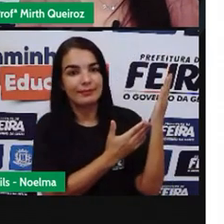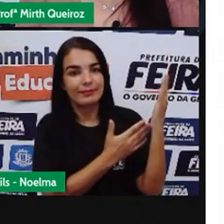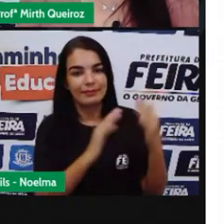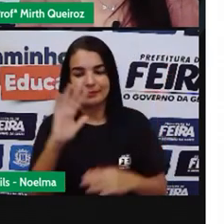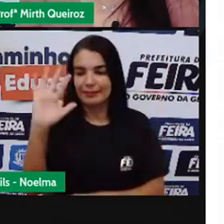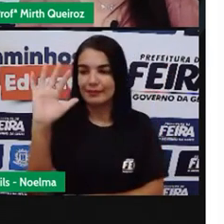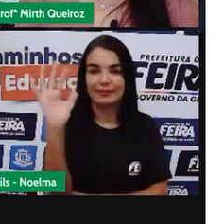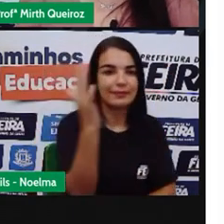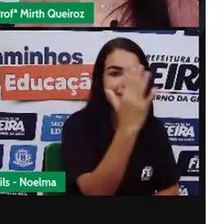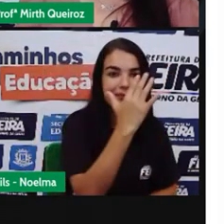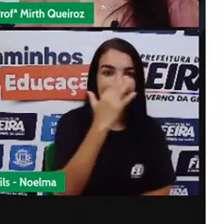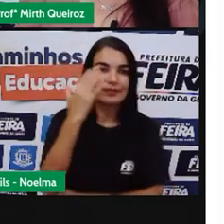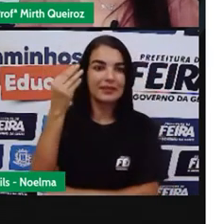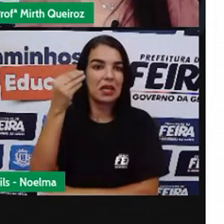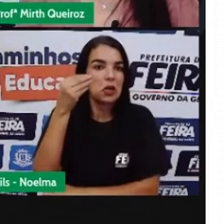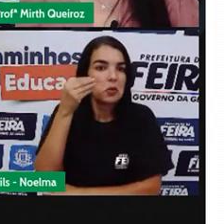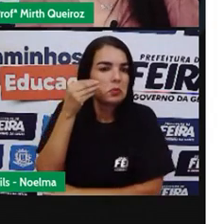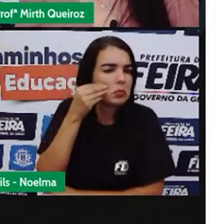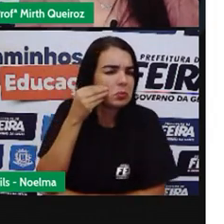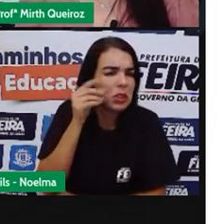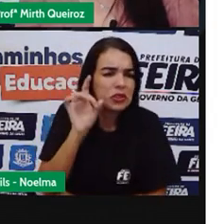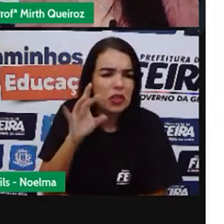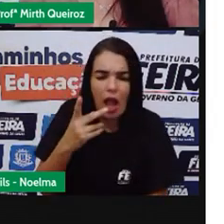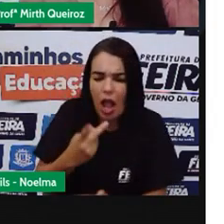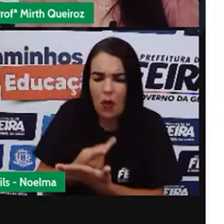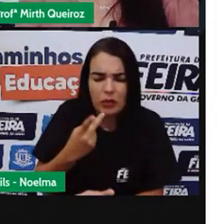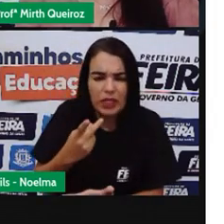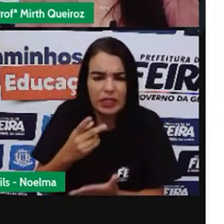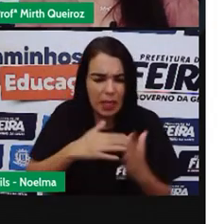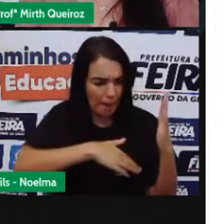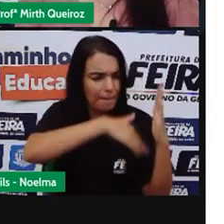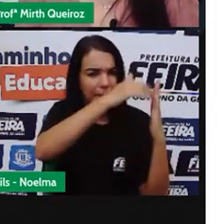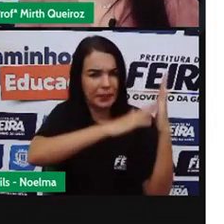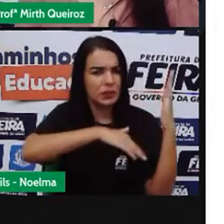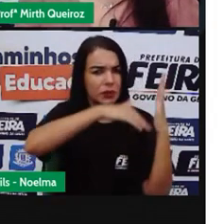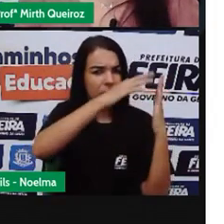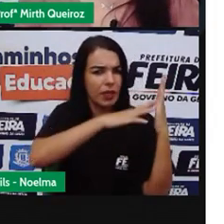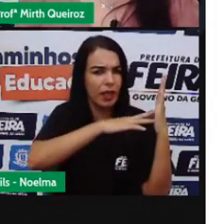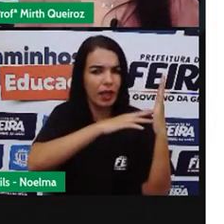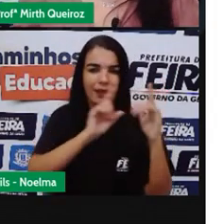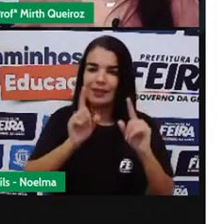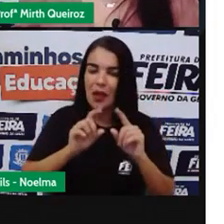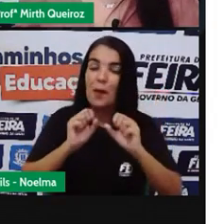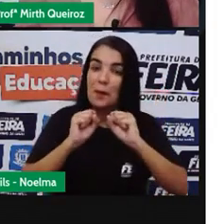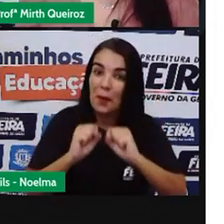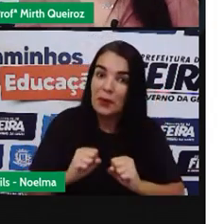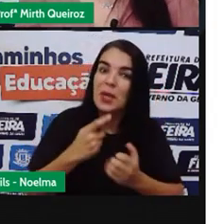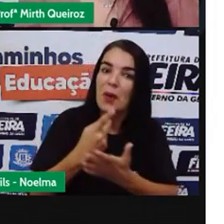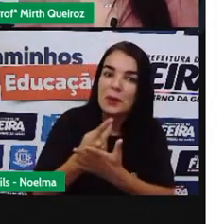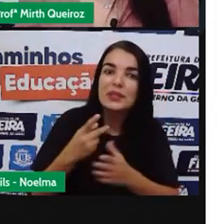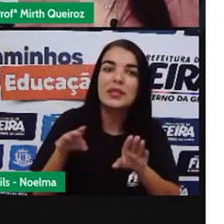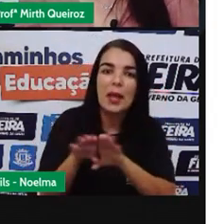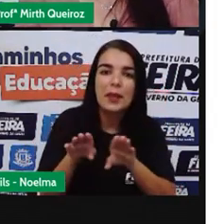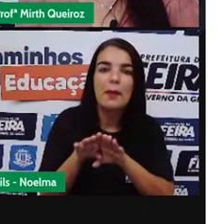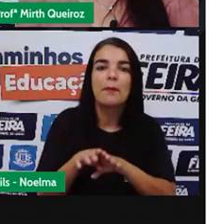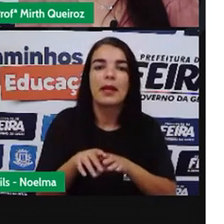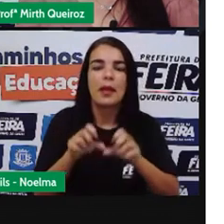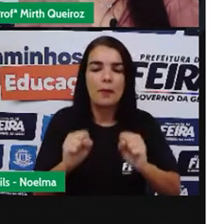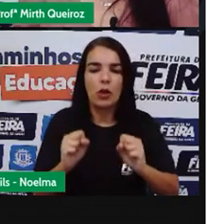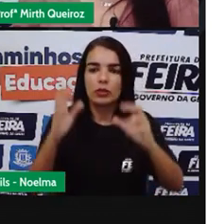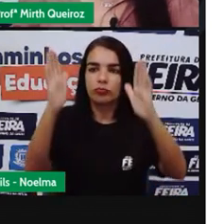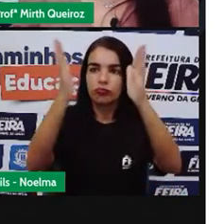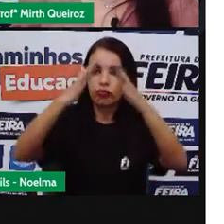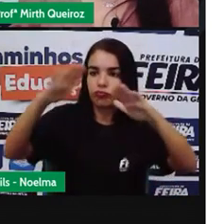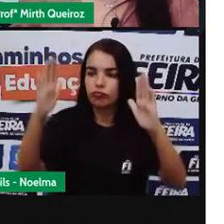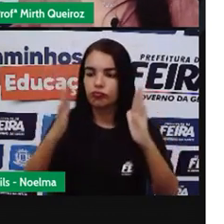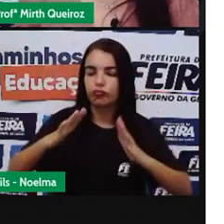natureza Não acontece Somente A partir De pintura Não Ela pode vir A partir De escultura